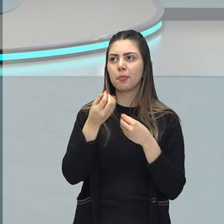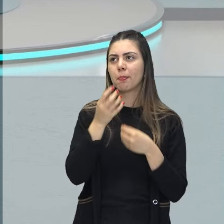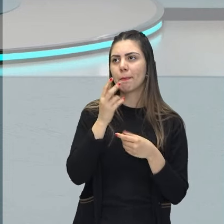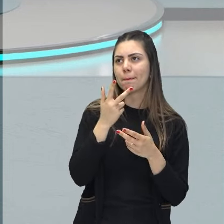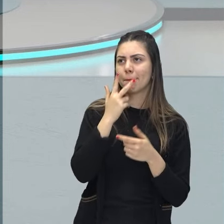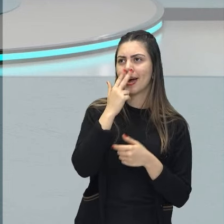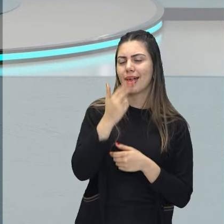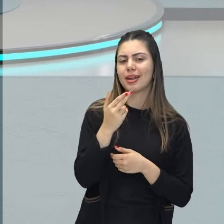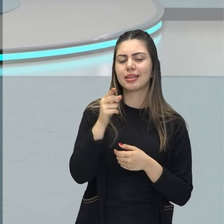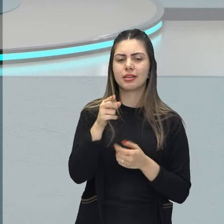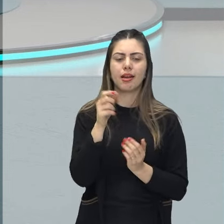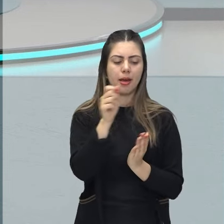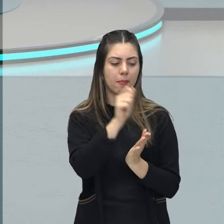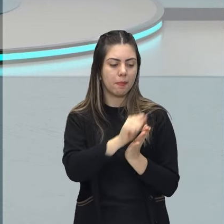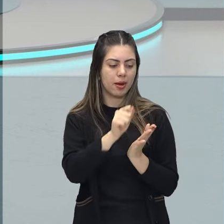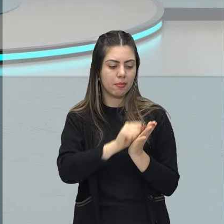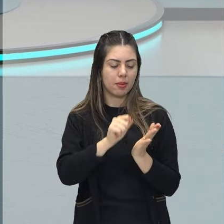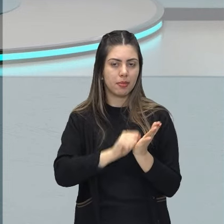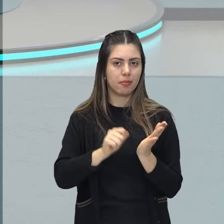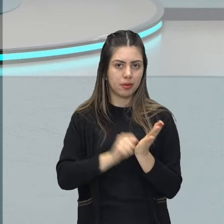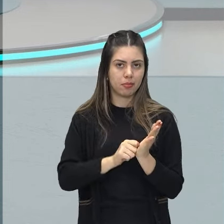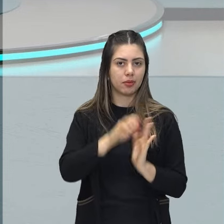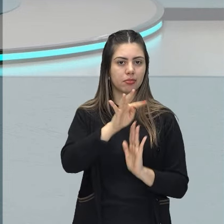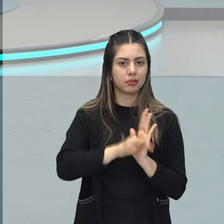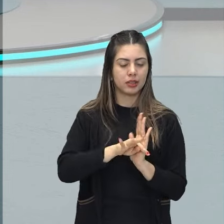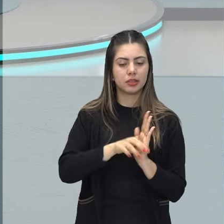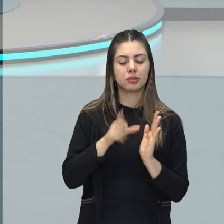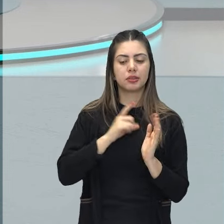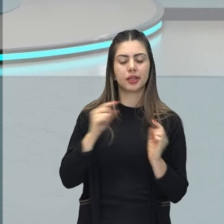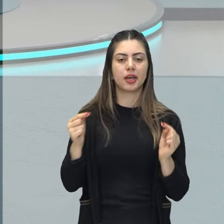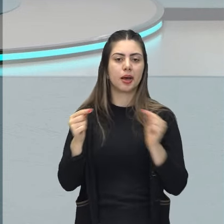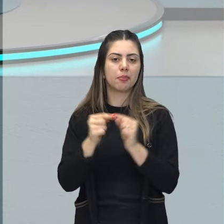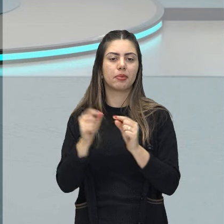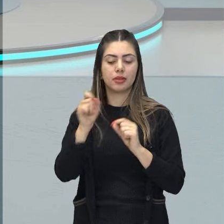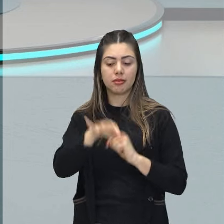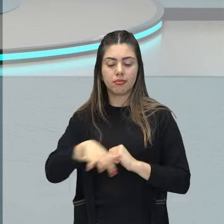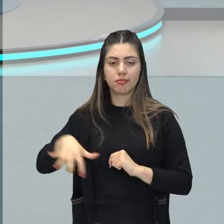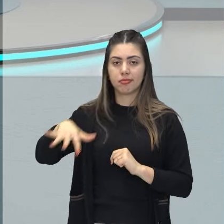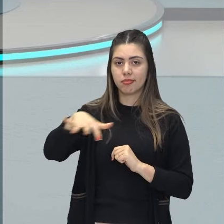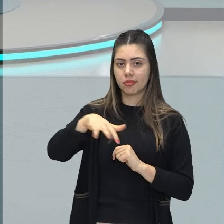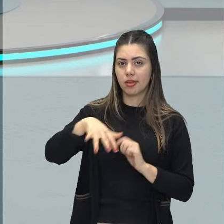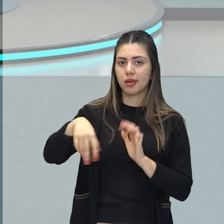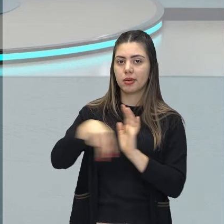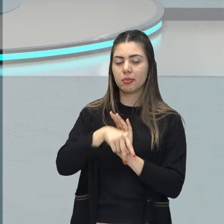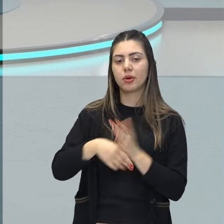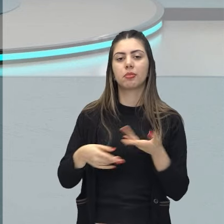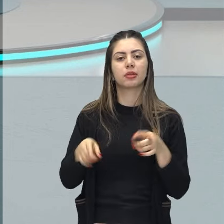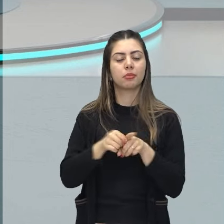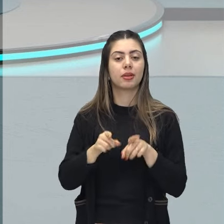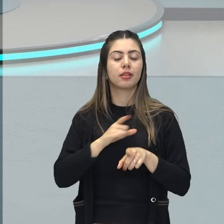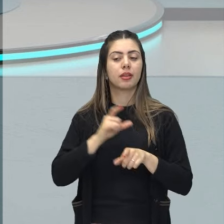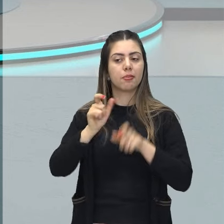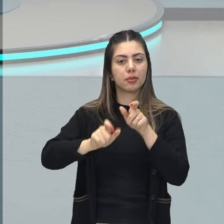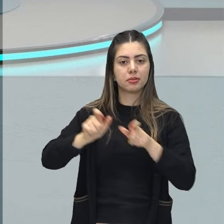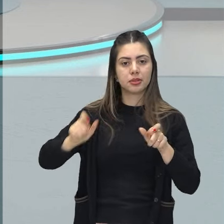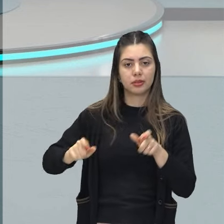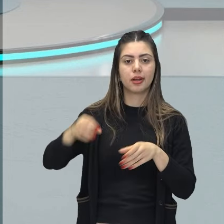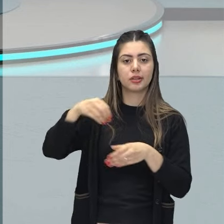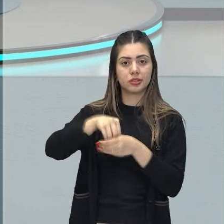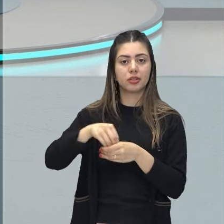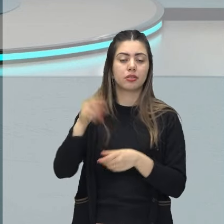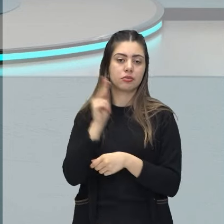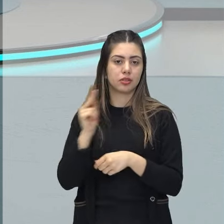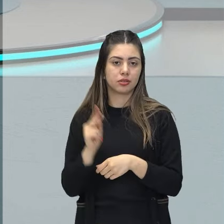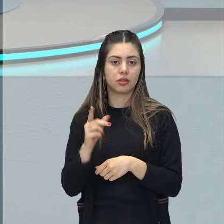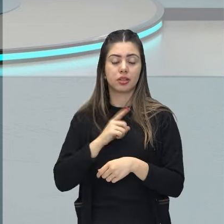porque as obras, elas irão abordar a questão do regional, elas vão ter personagens, jagunços, pessoas que